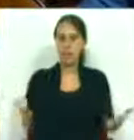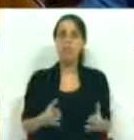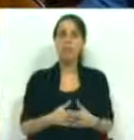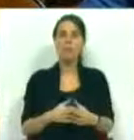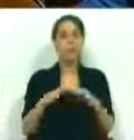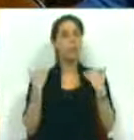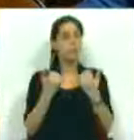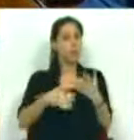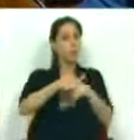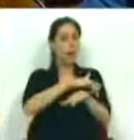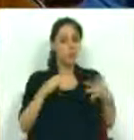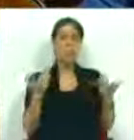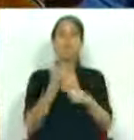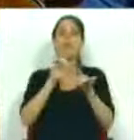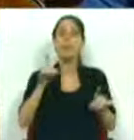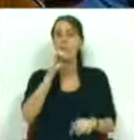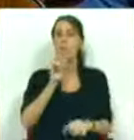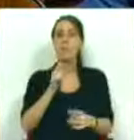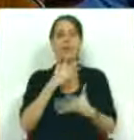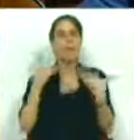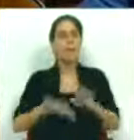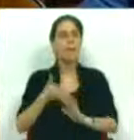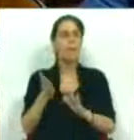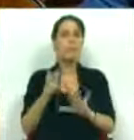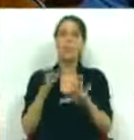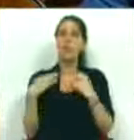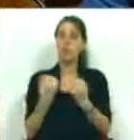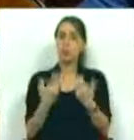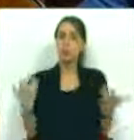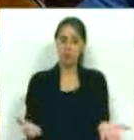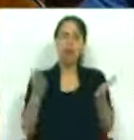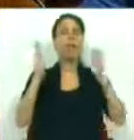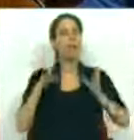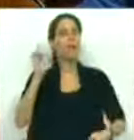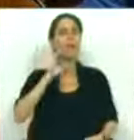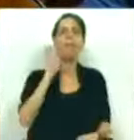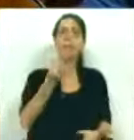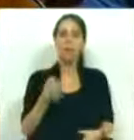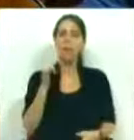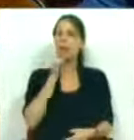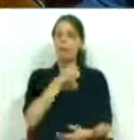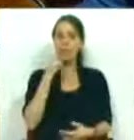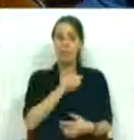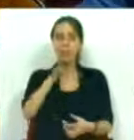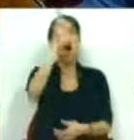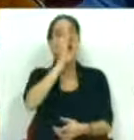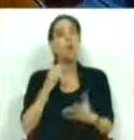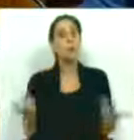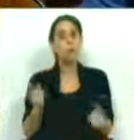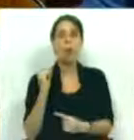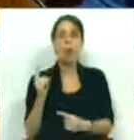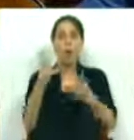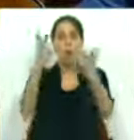socialmente, porque visem um momento de grande emergência social, porque tem que valer a pena os sacrifícios que o Governo,